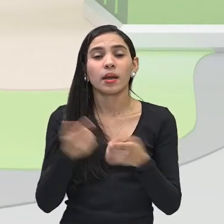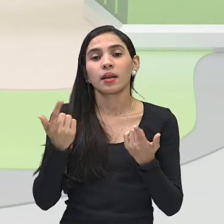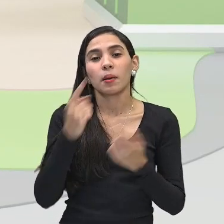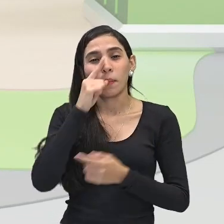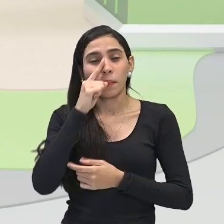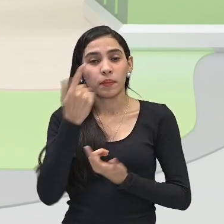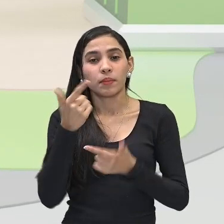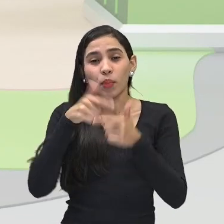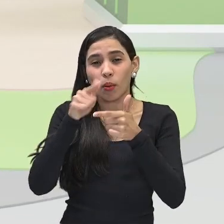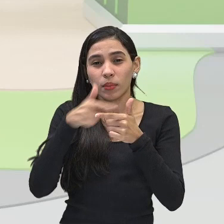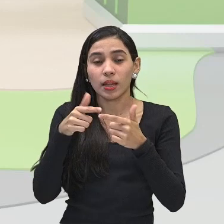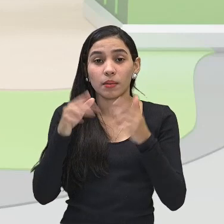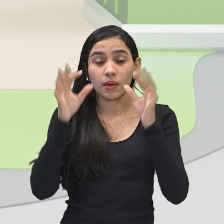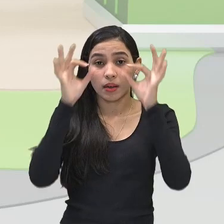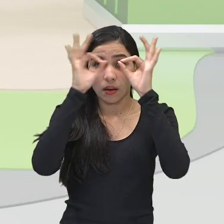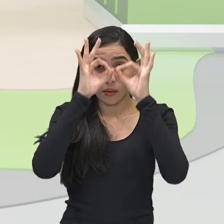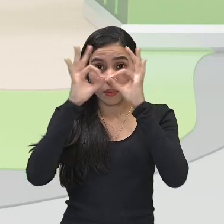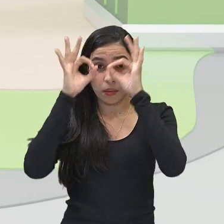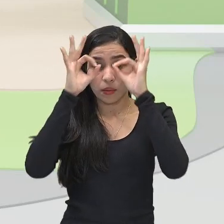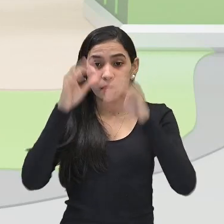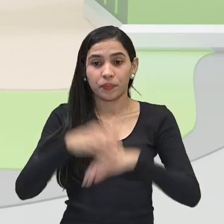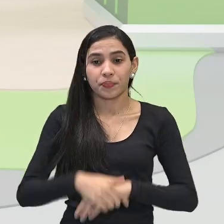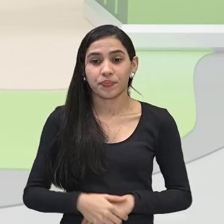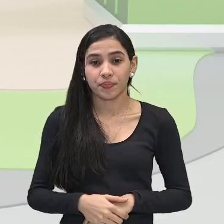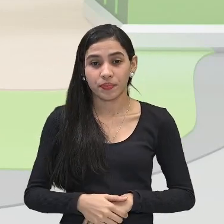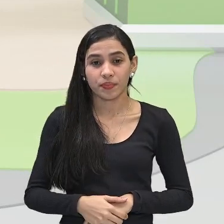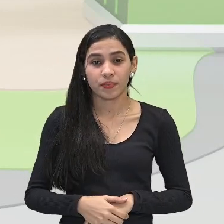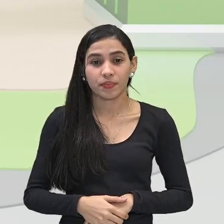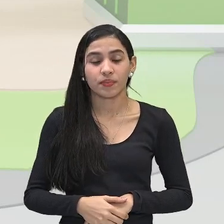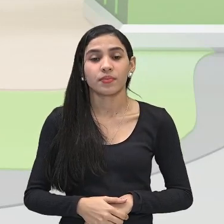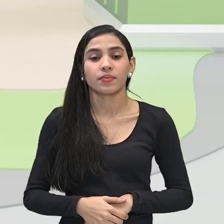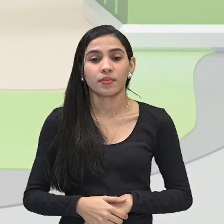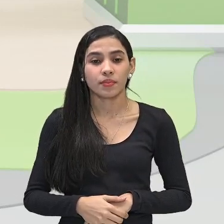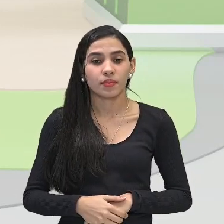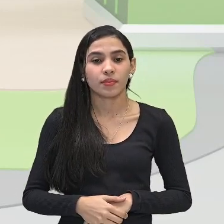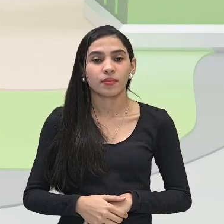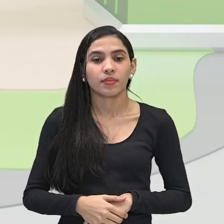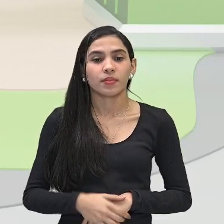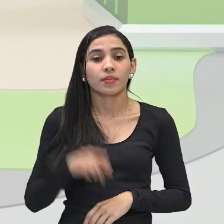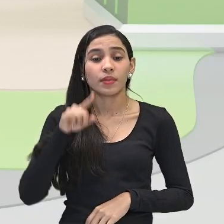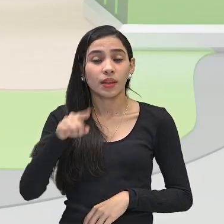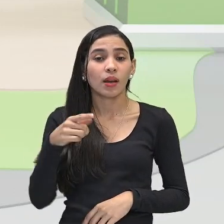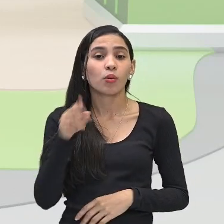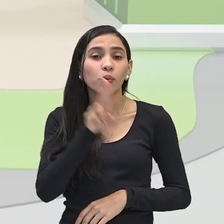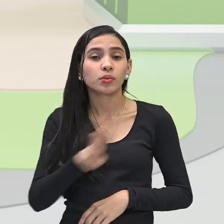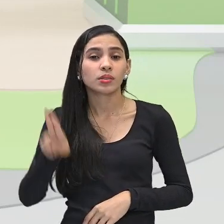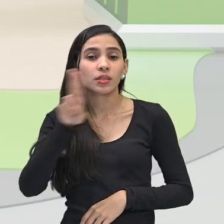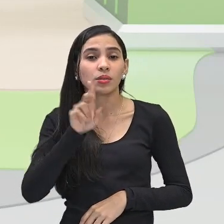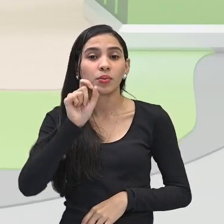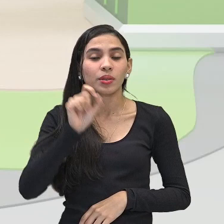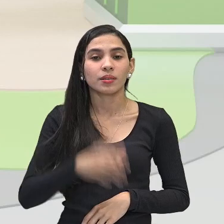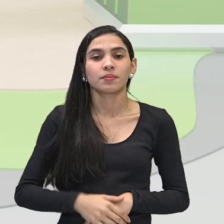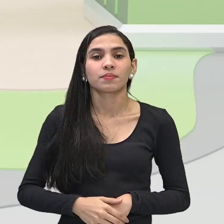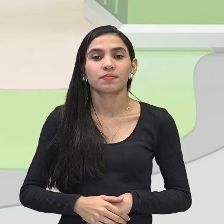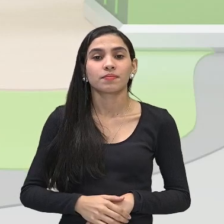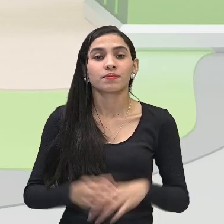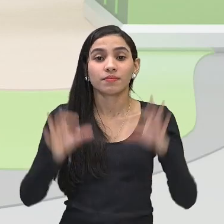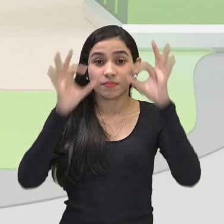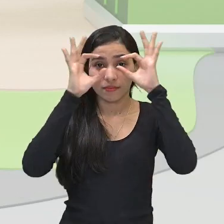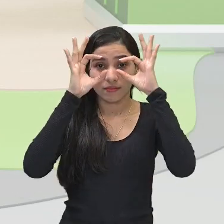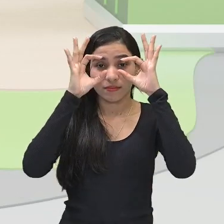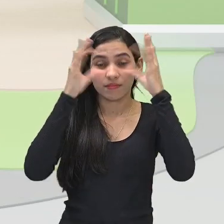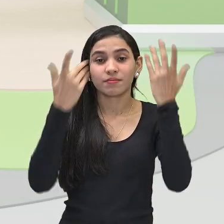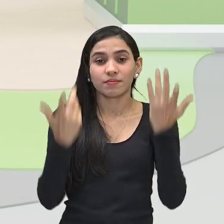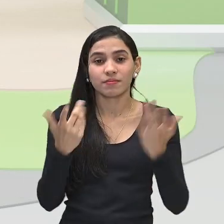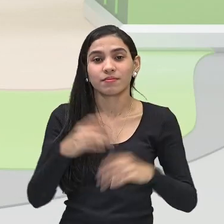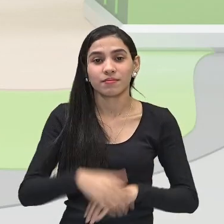Vejam aí que, olha só, além do protetor solar, o que ela está usando? Olha só, óculos de